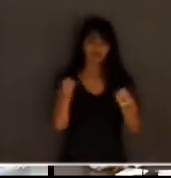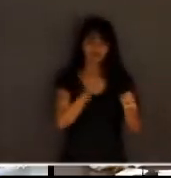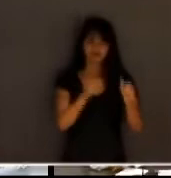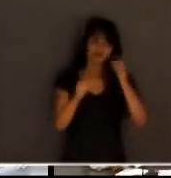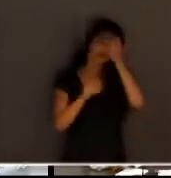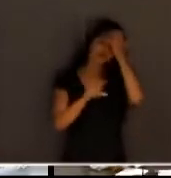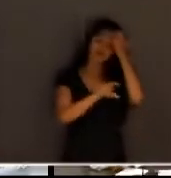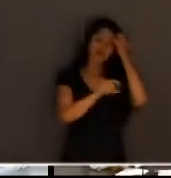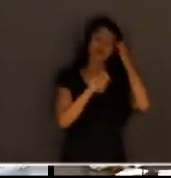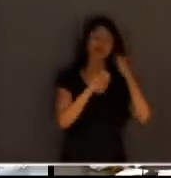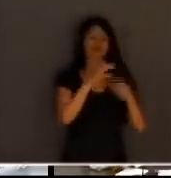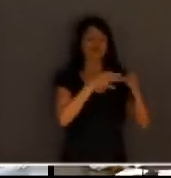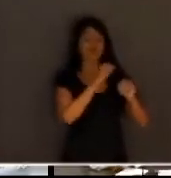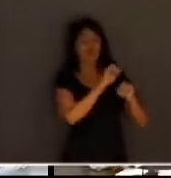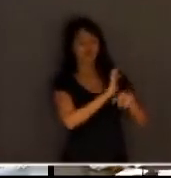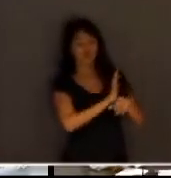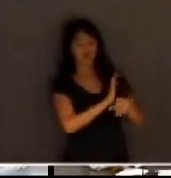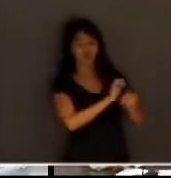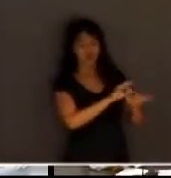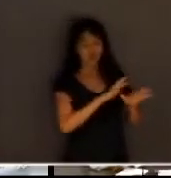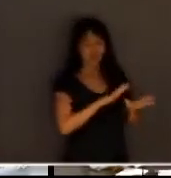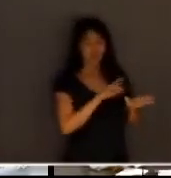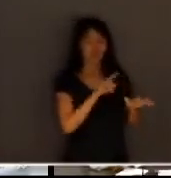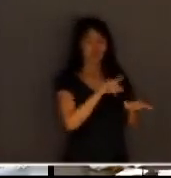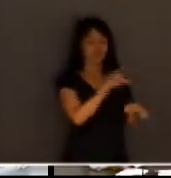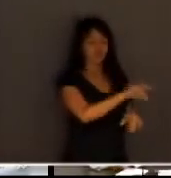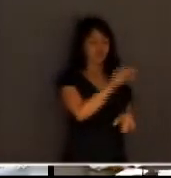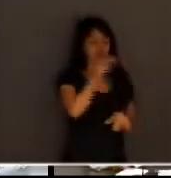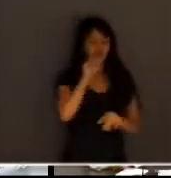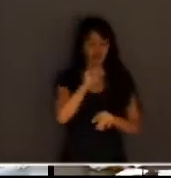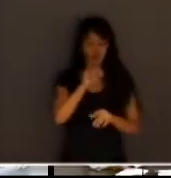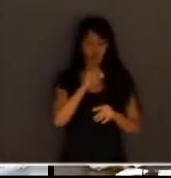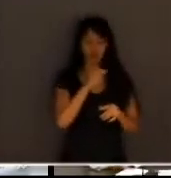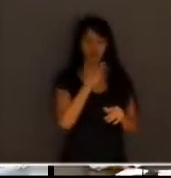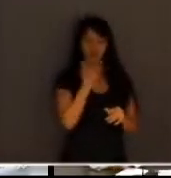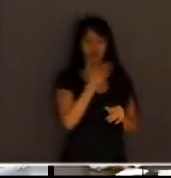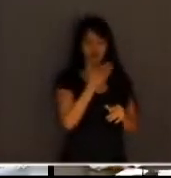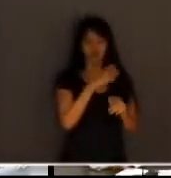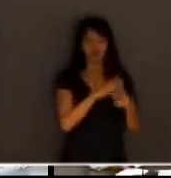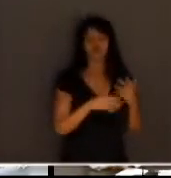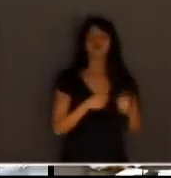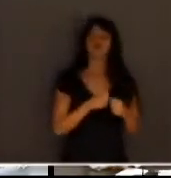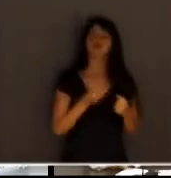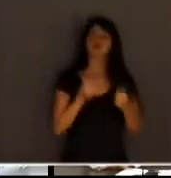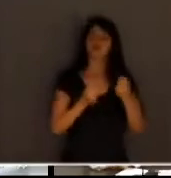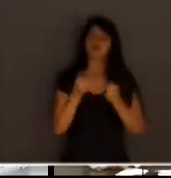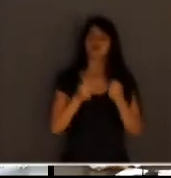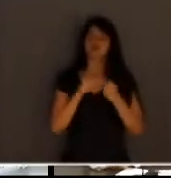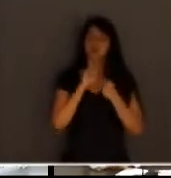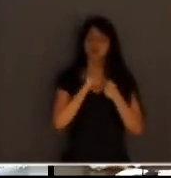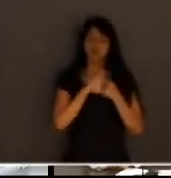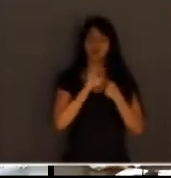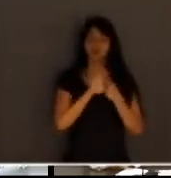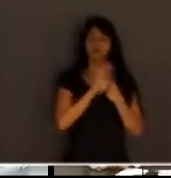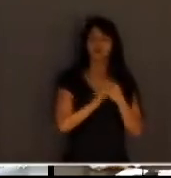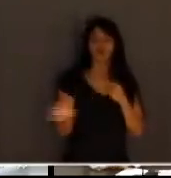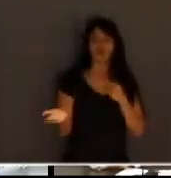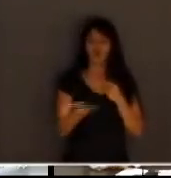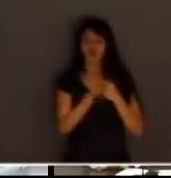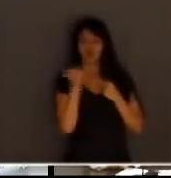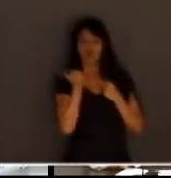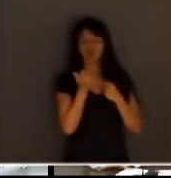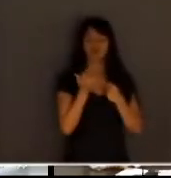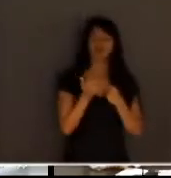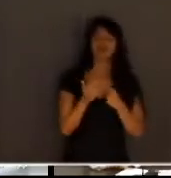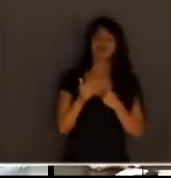o jurado. Pronto, senhor jurado, você está escolhido, por favor, desligue seu carro, ligue seu alarme e venha para a sessão plenária. Olha que beleza.